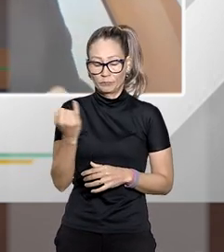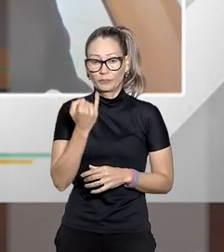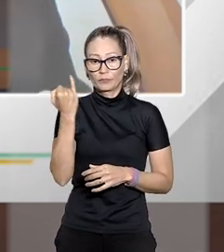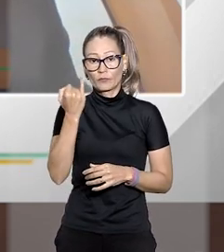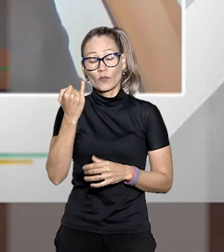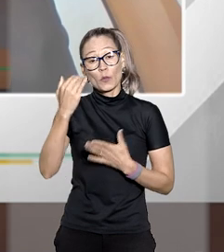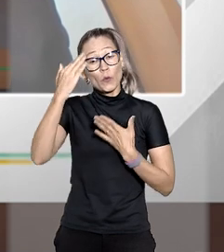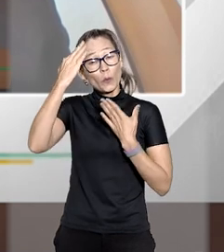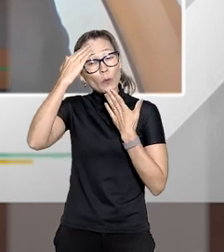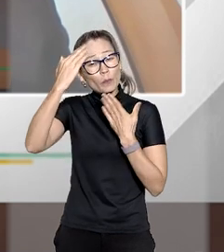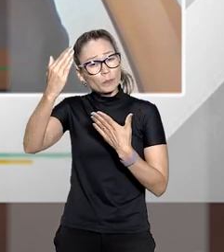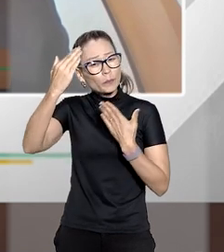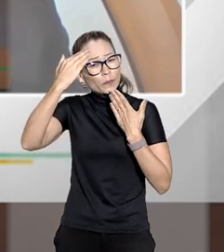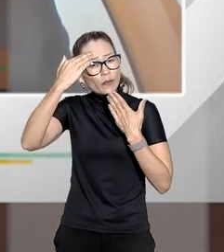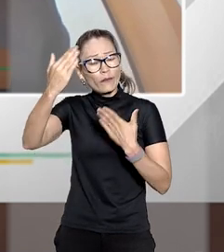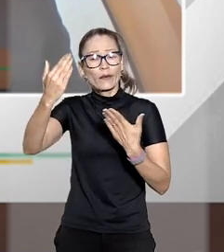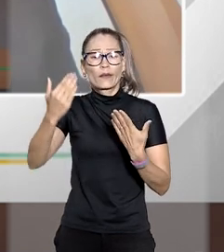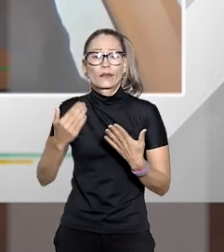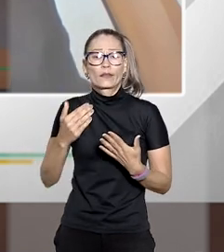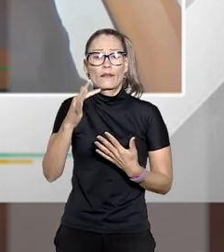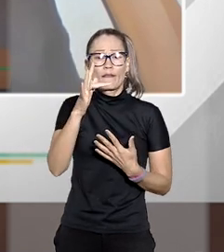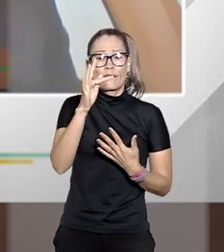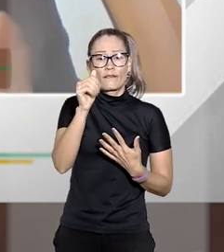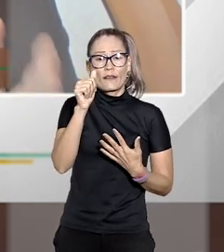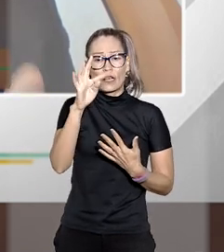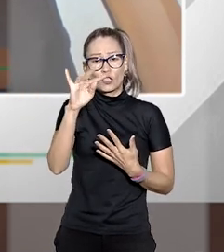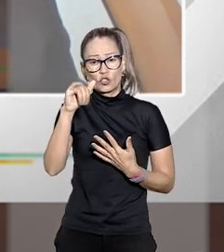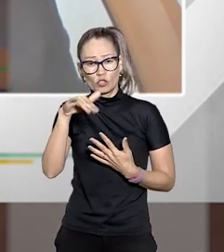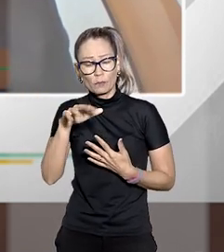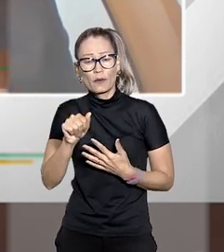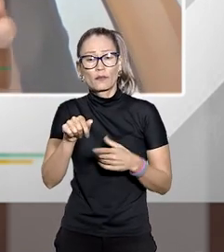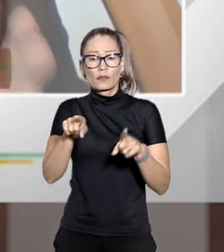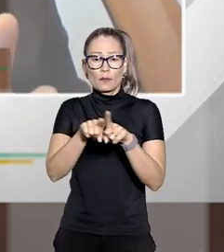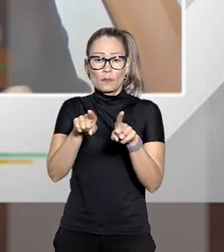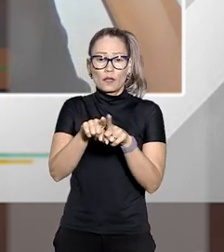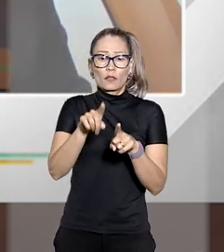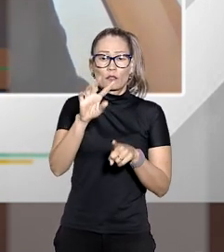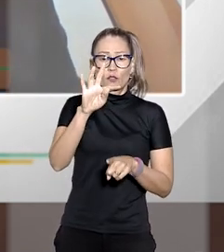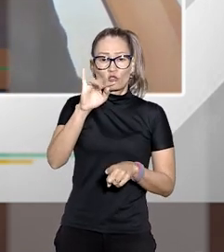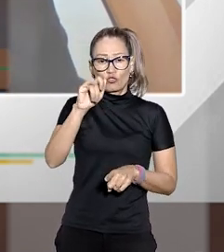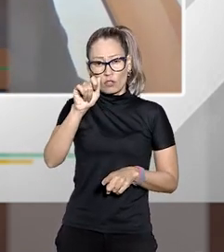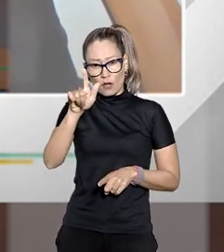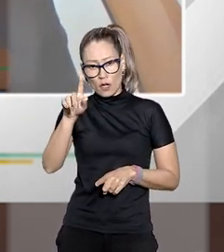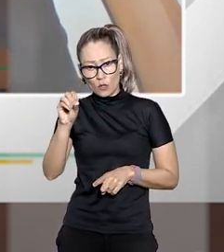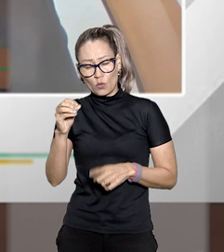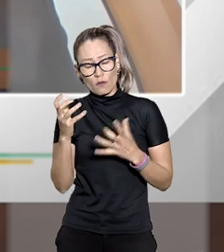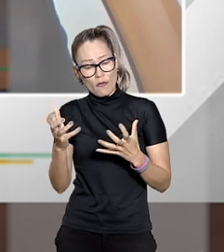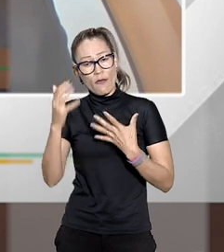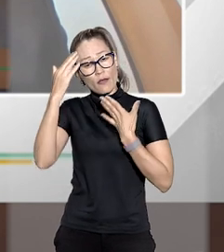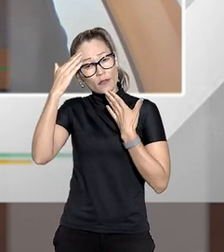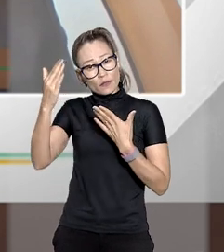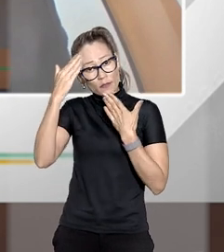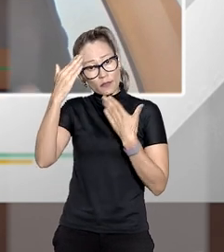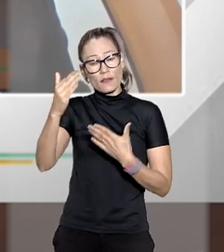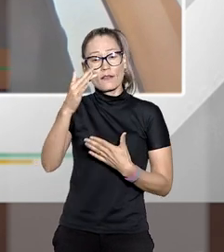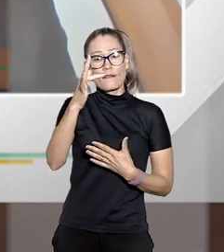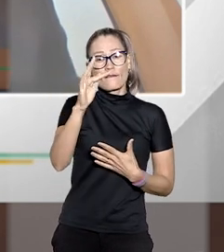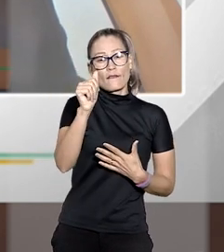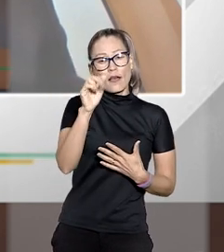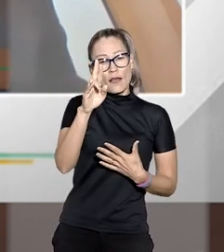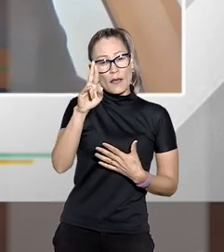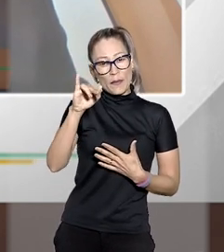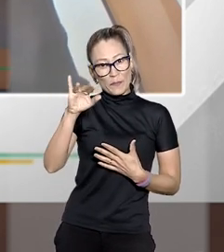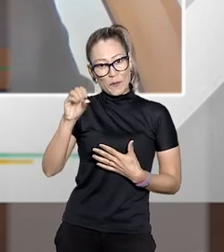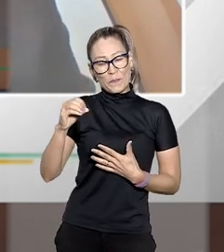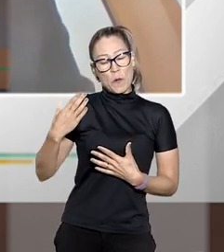e mais uma vez muito obrigado obrigado Fátima obrigado Tiago e agradecer ao Fábio um